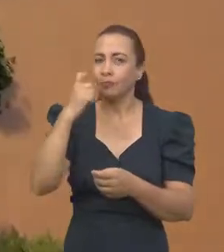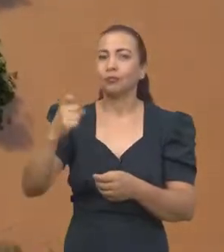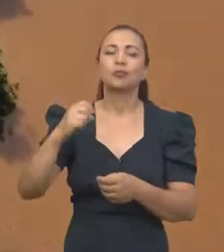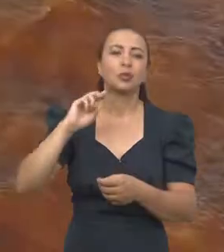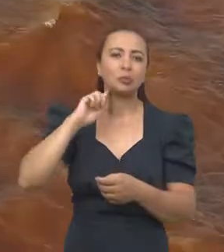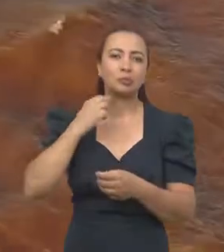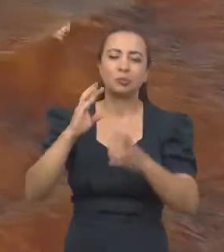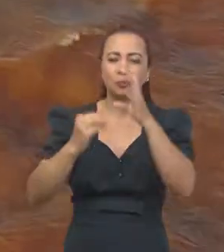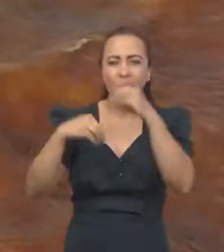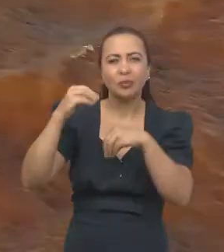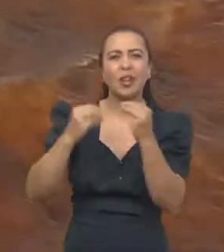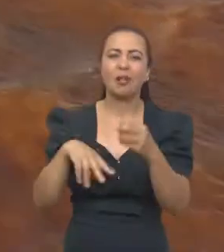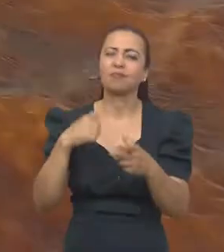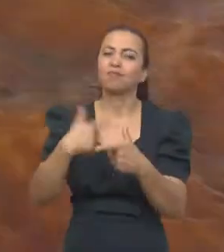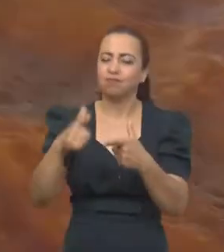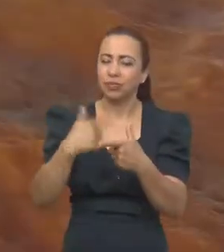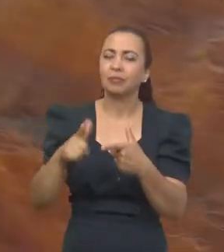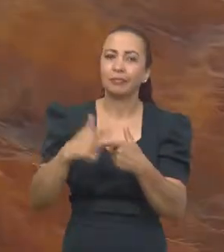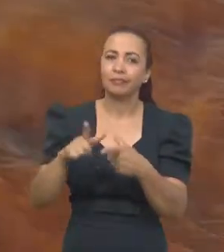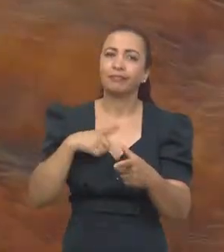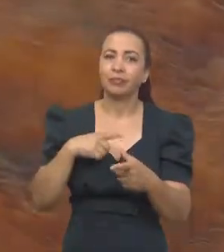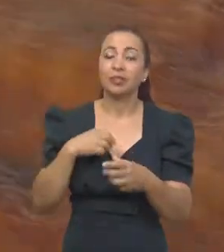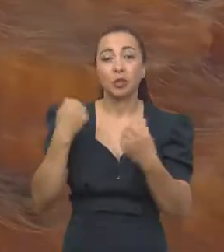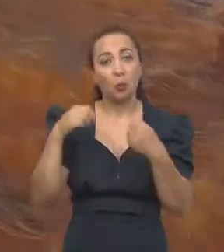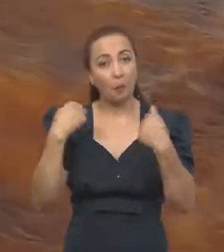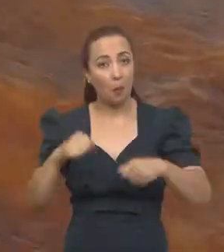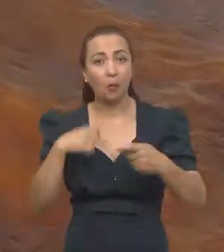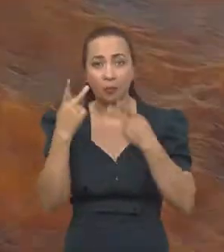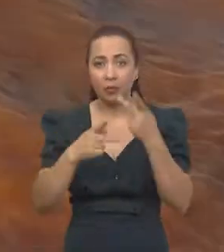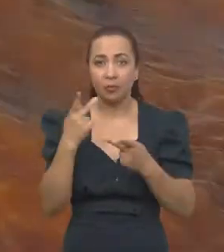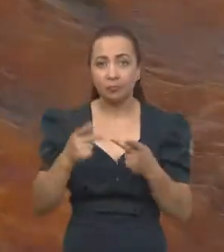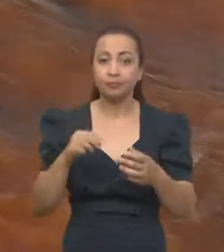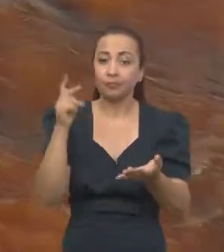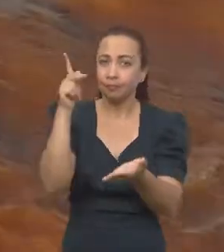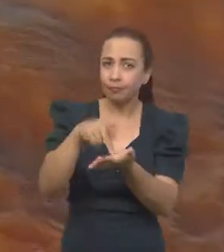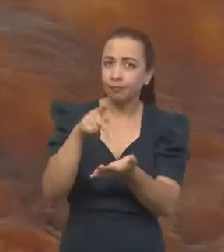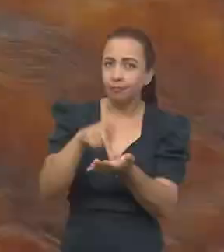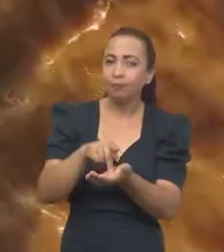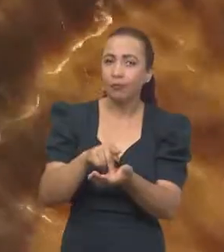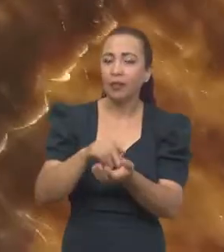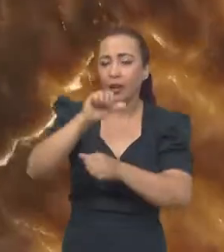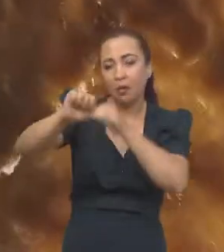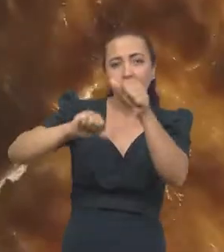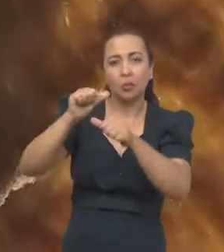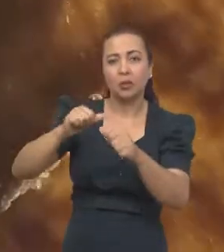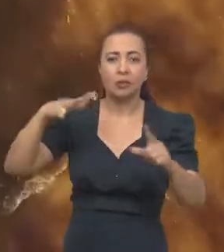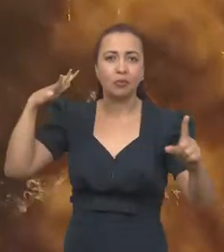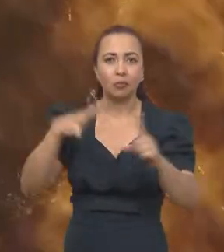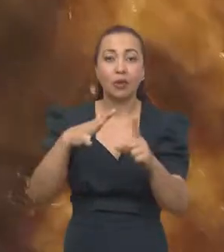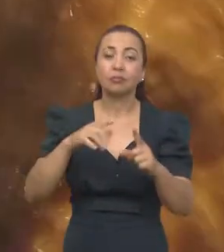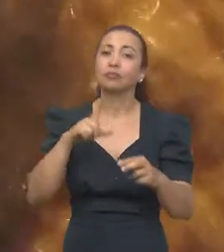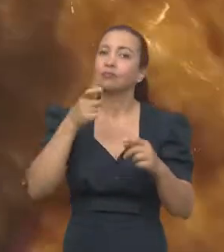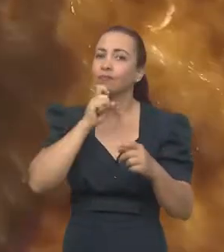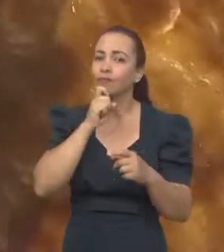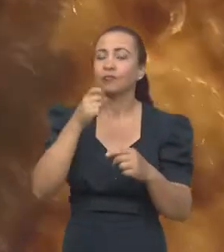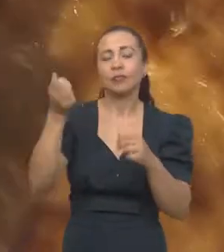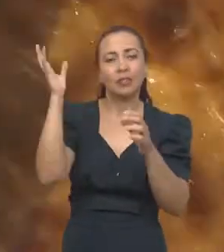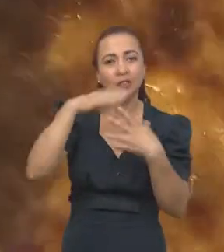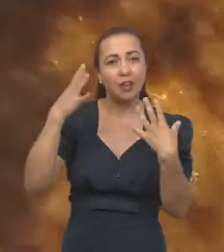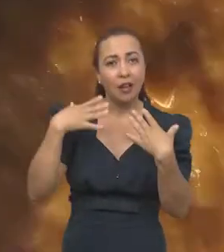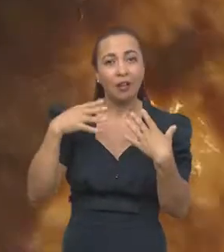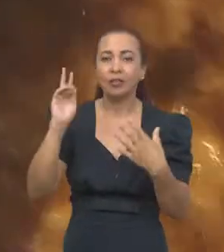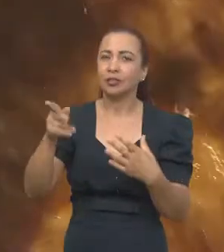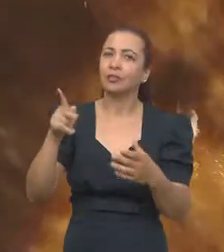problema, então isso já é uma grande tendência que a gente pode falar e realmente que o impacto das mudanças climáticas já é uma